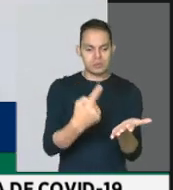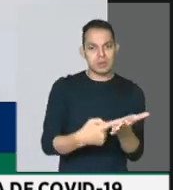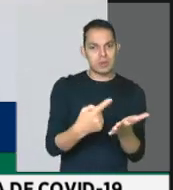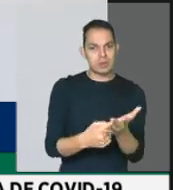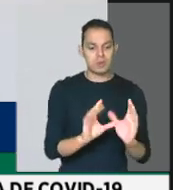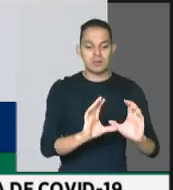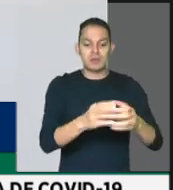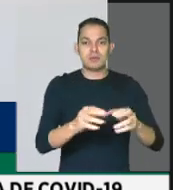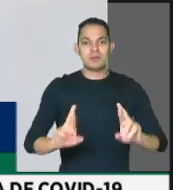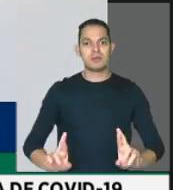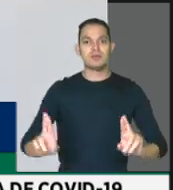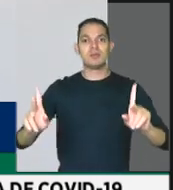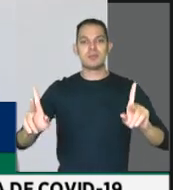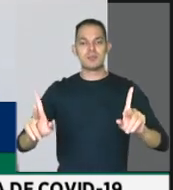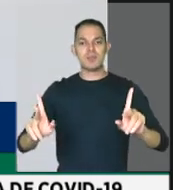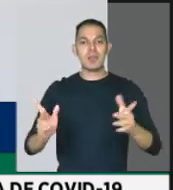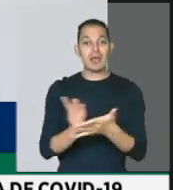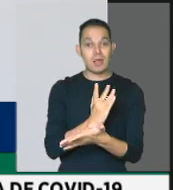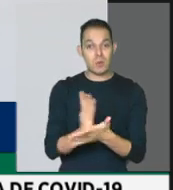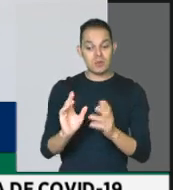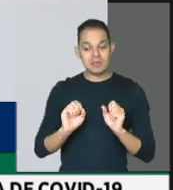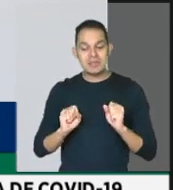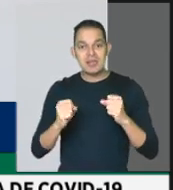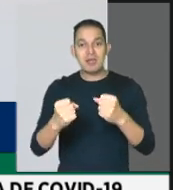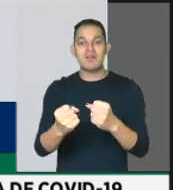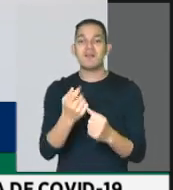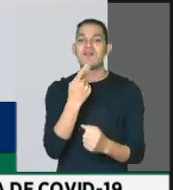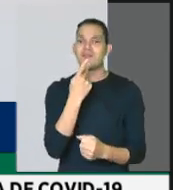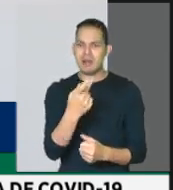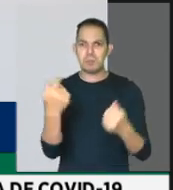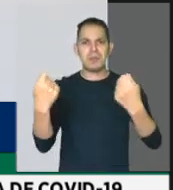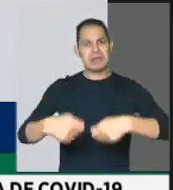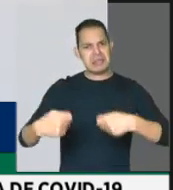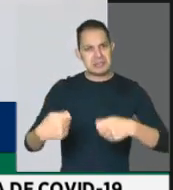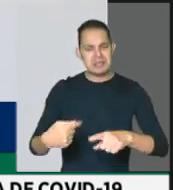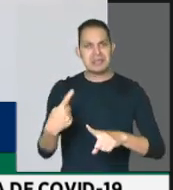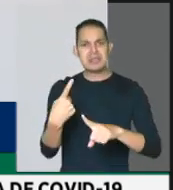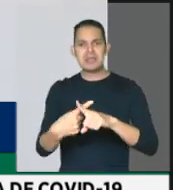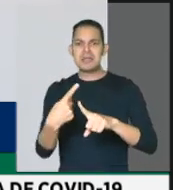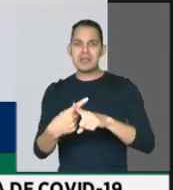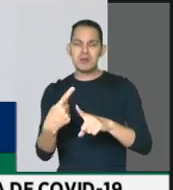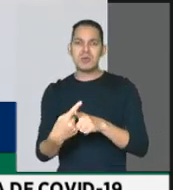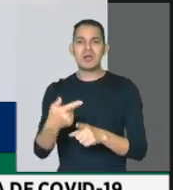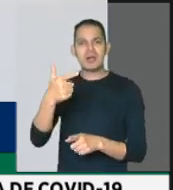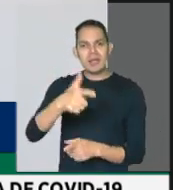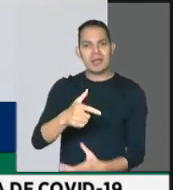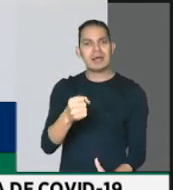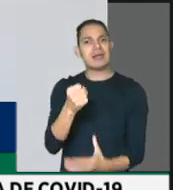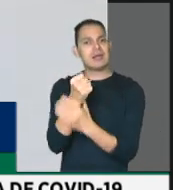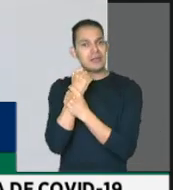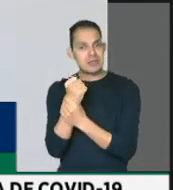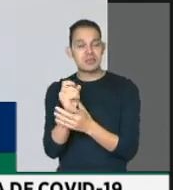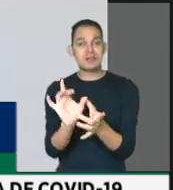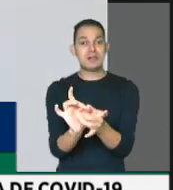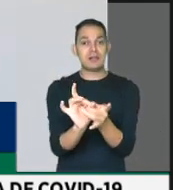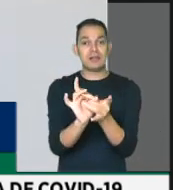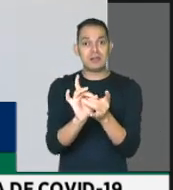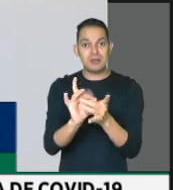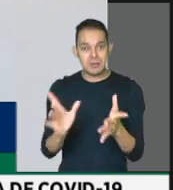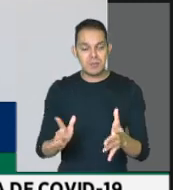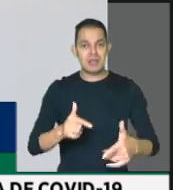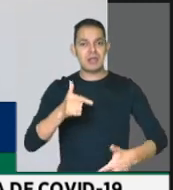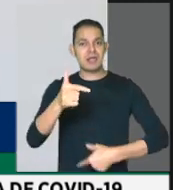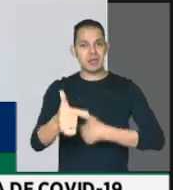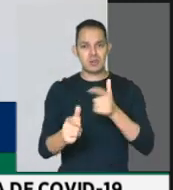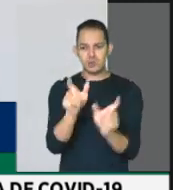defendem dizem que é necessário porque isso vai ressaltar, vai garantir a liberdade do